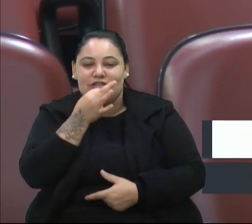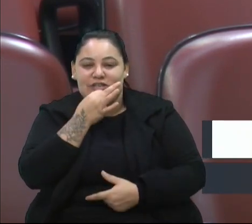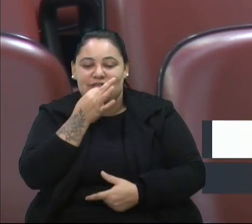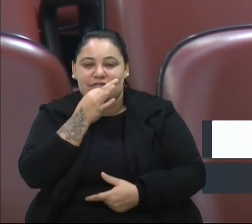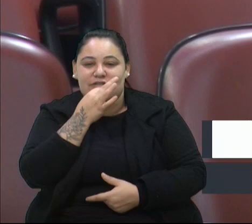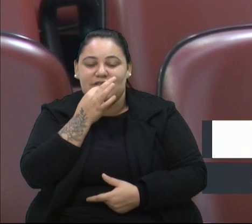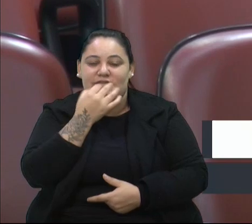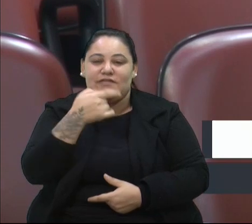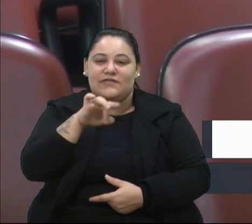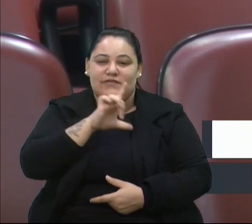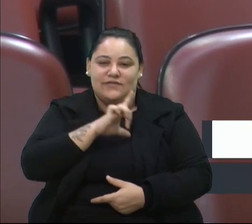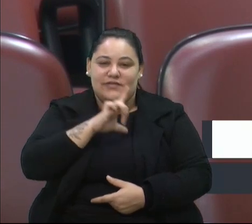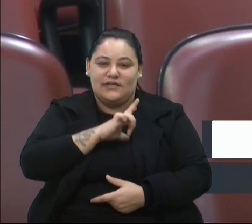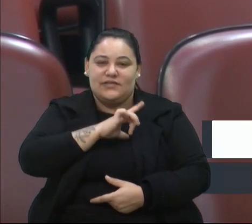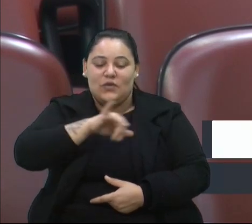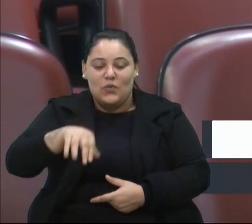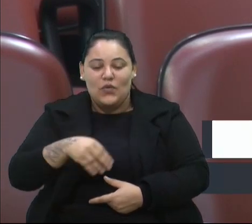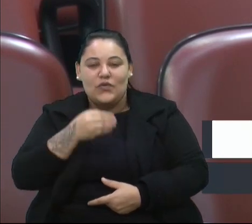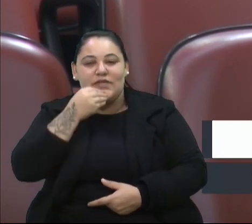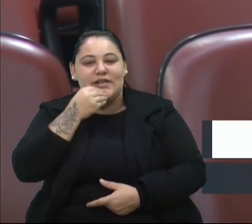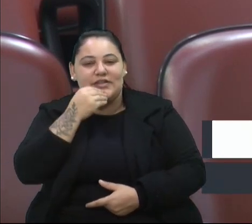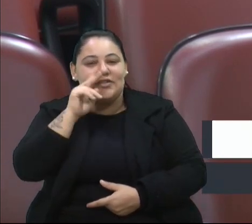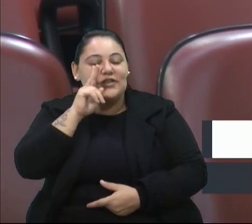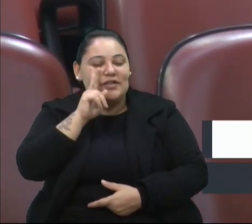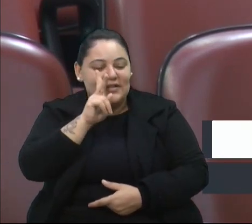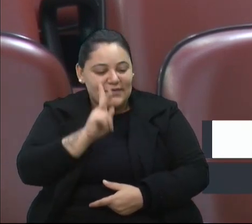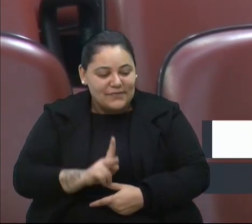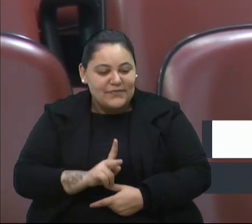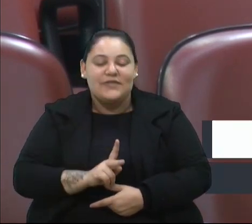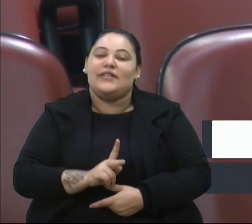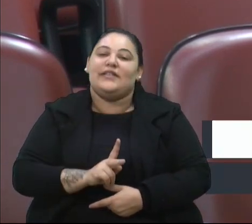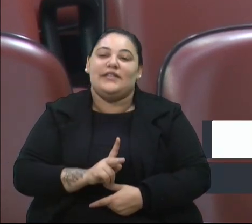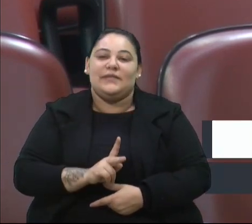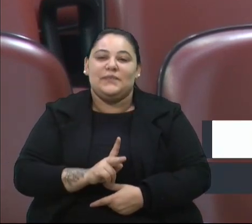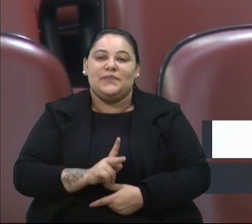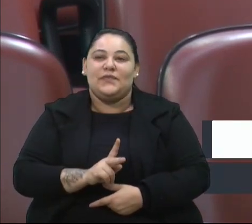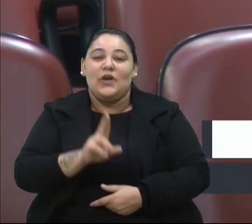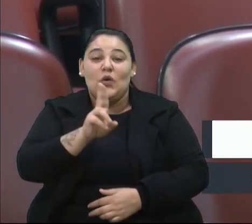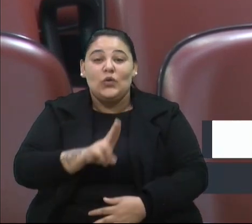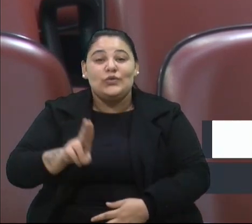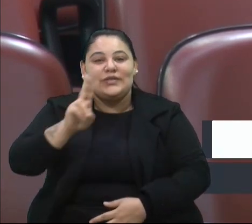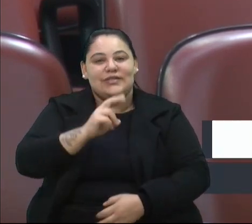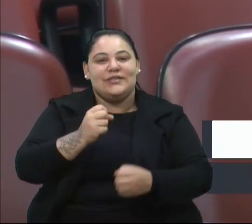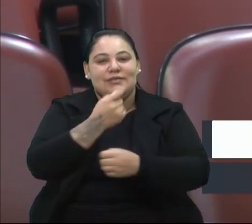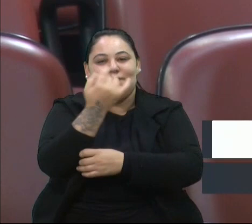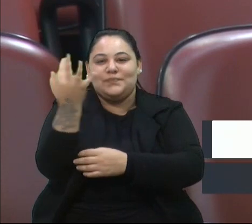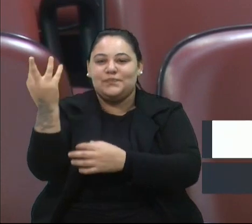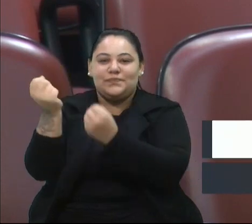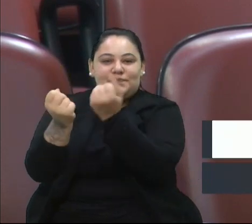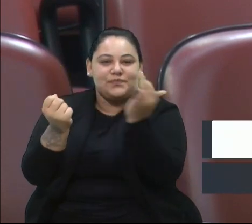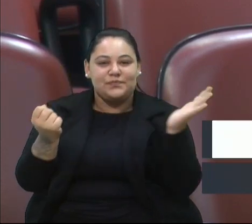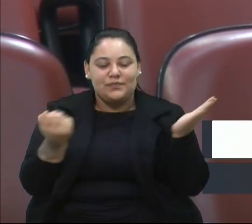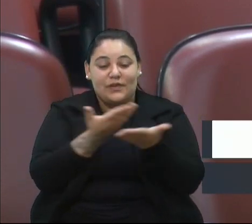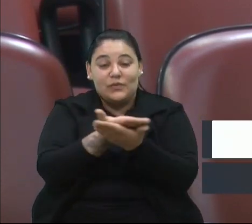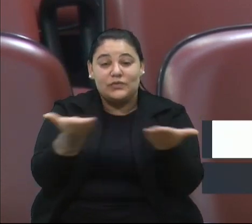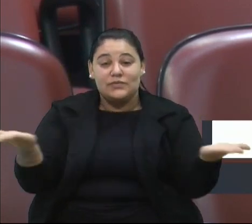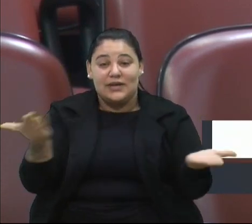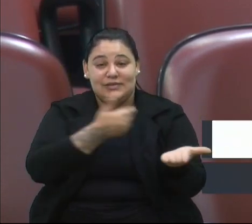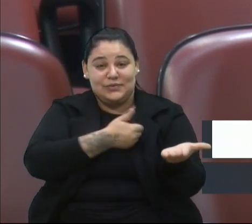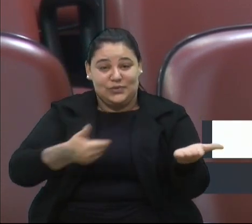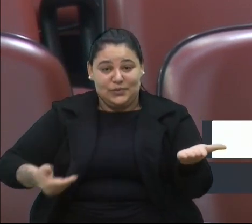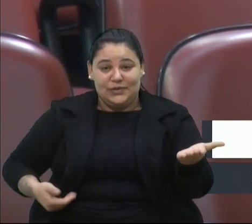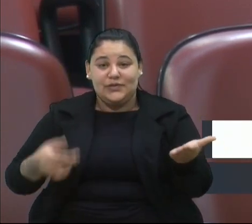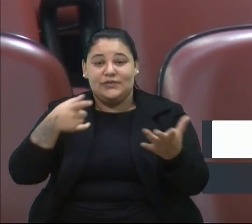dar oportunidade às pessoas de bem estar usando esse espaço público. Serão